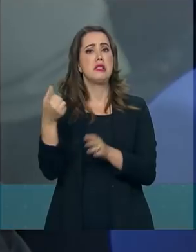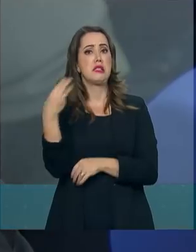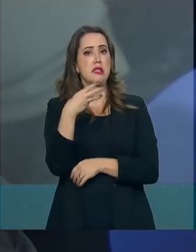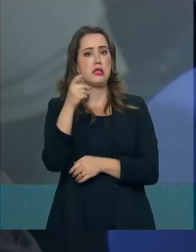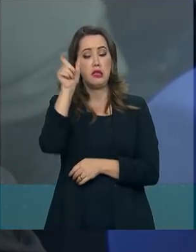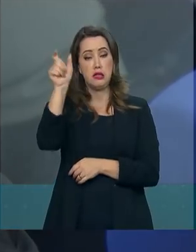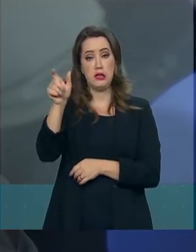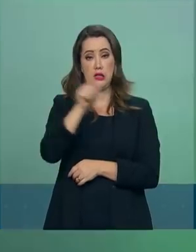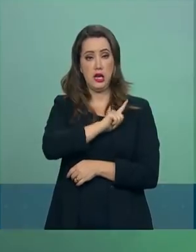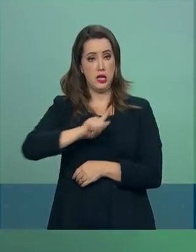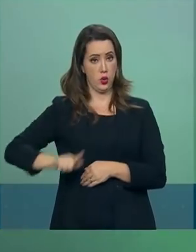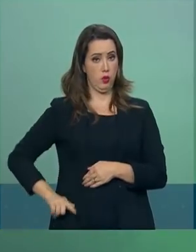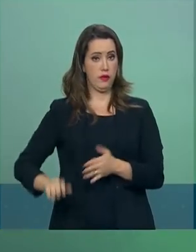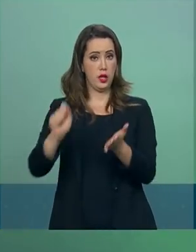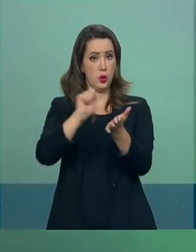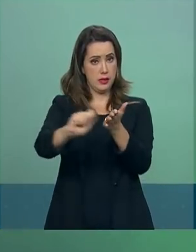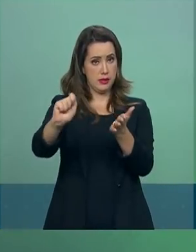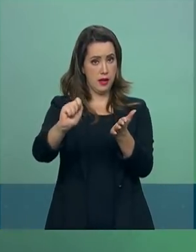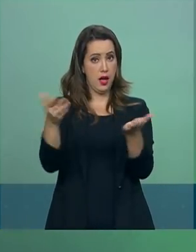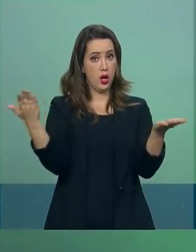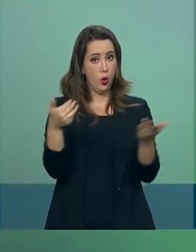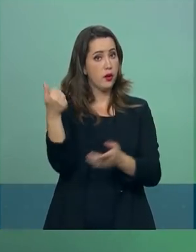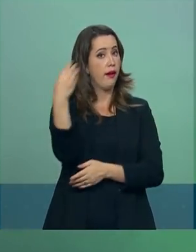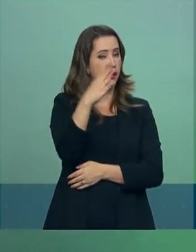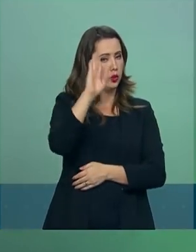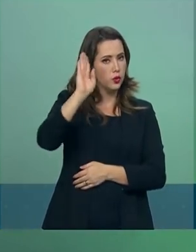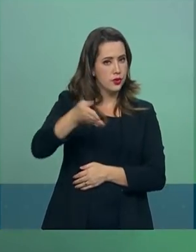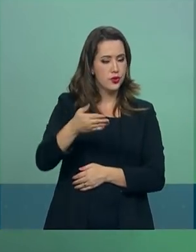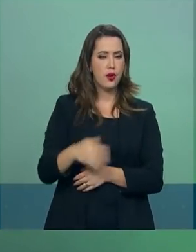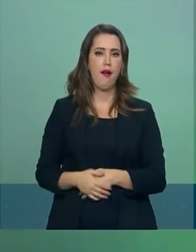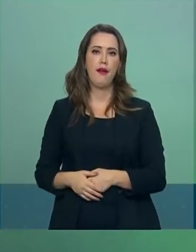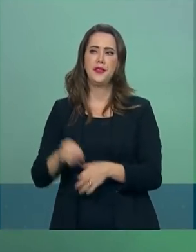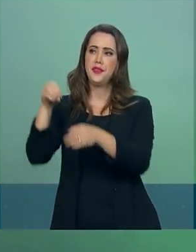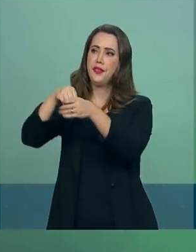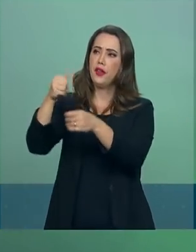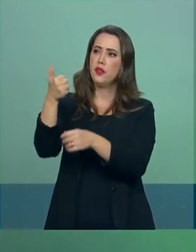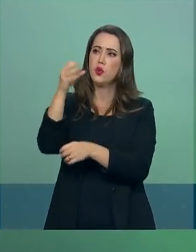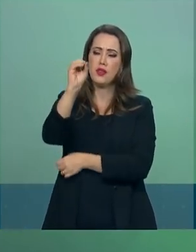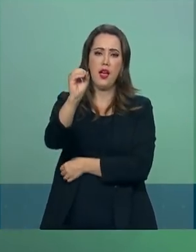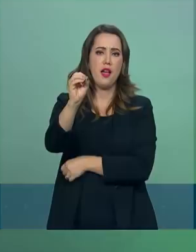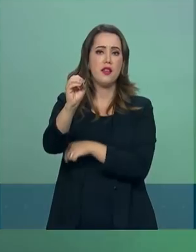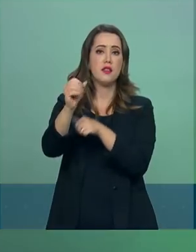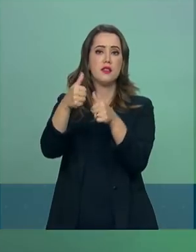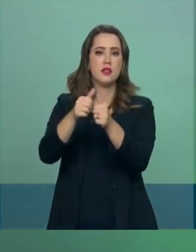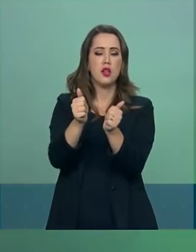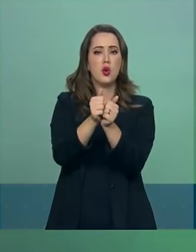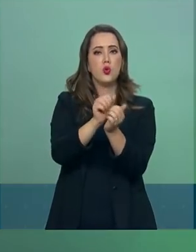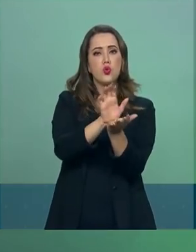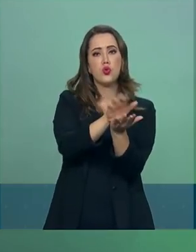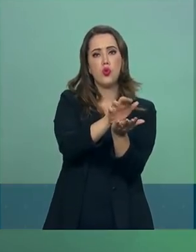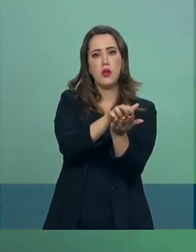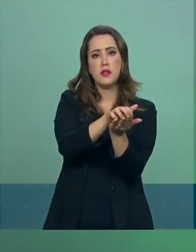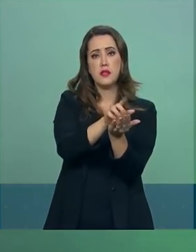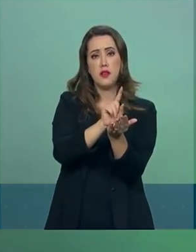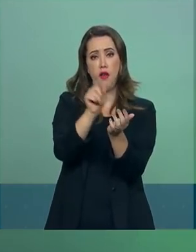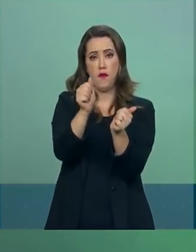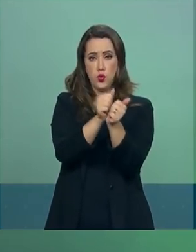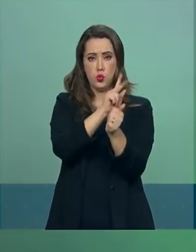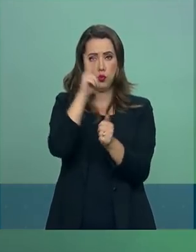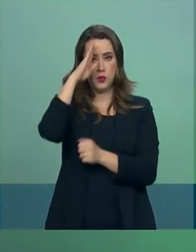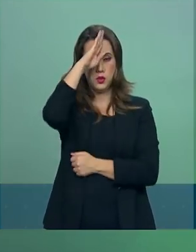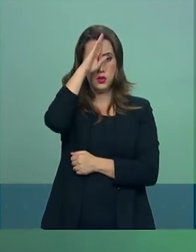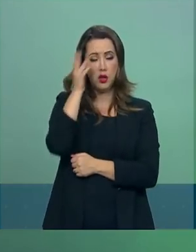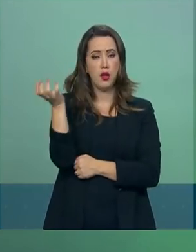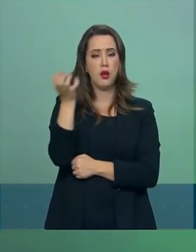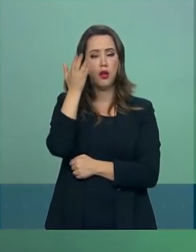14 e pelo menos 10 desses 14 estarão no Recife com o presidente. E eu queria saber